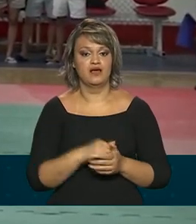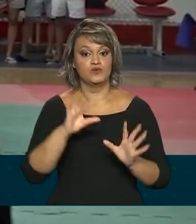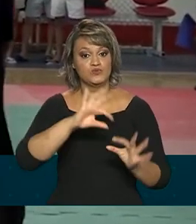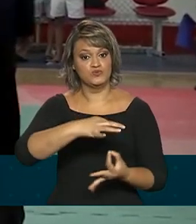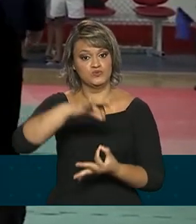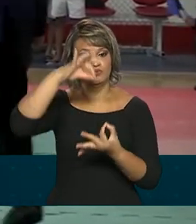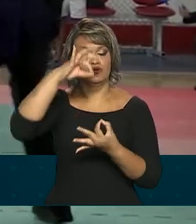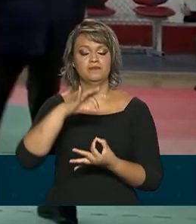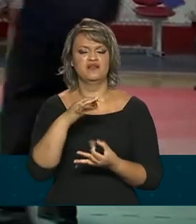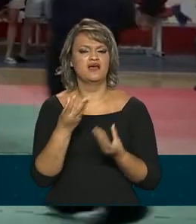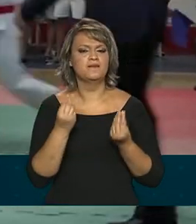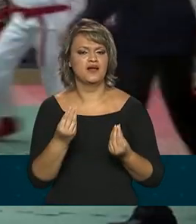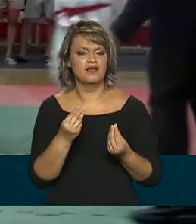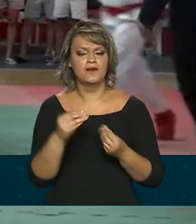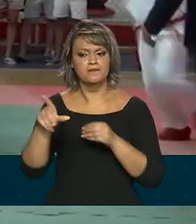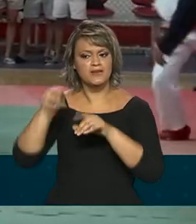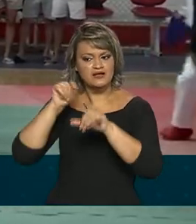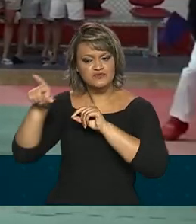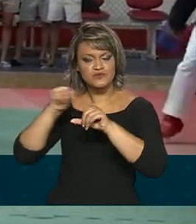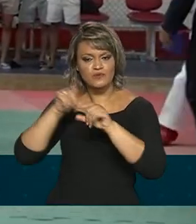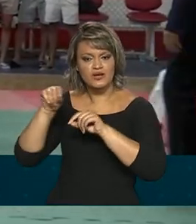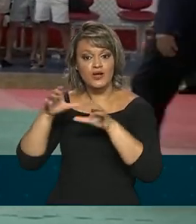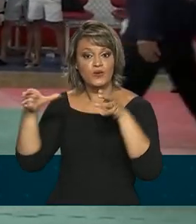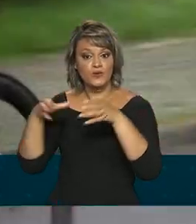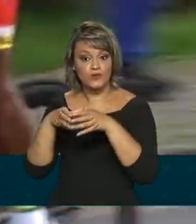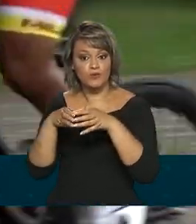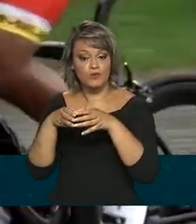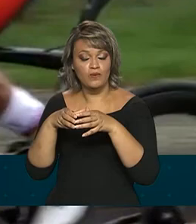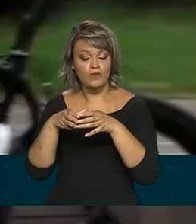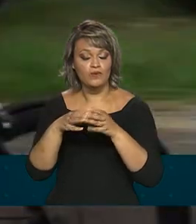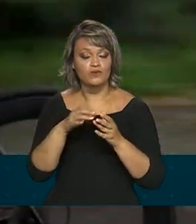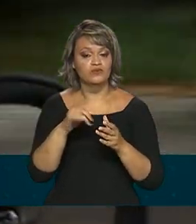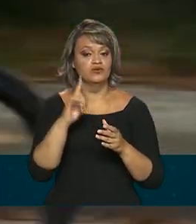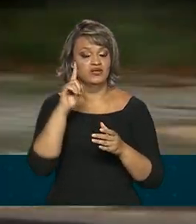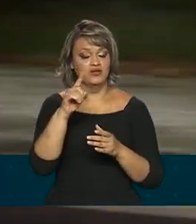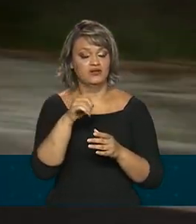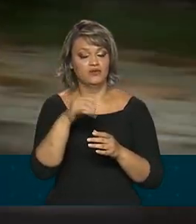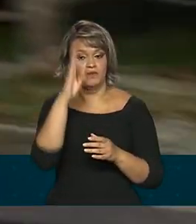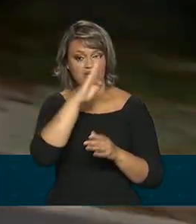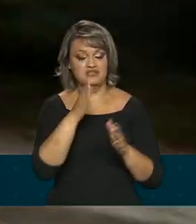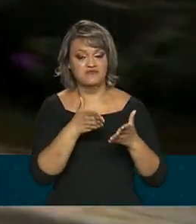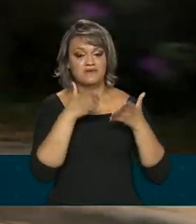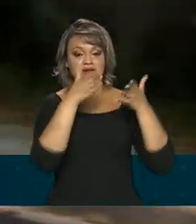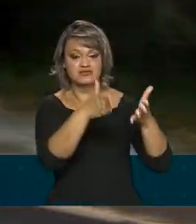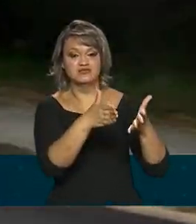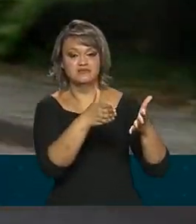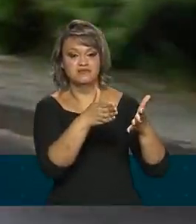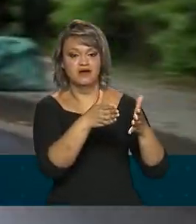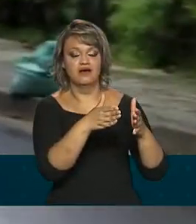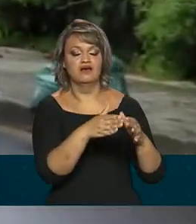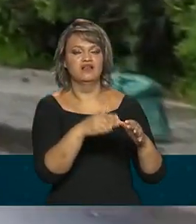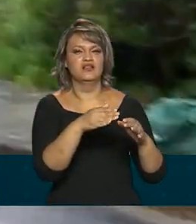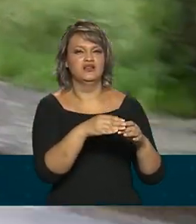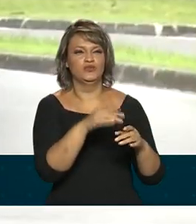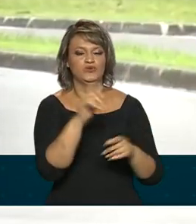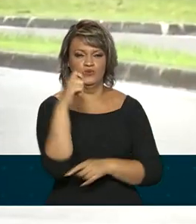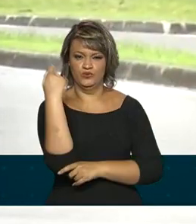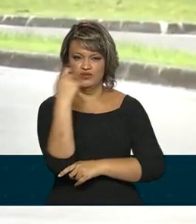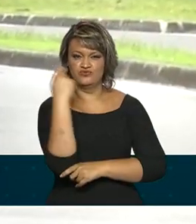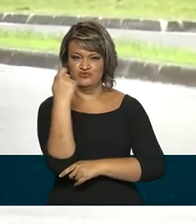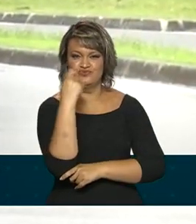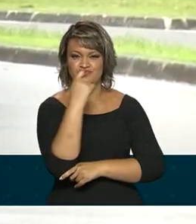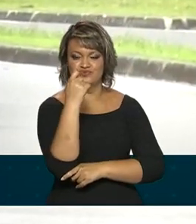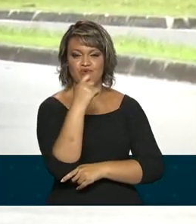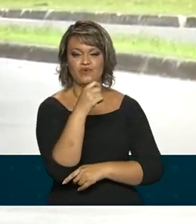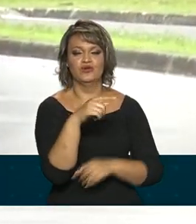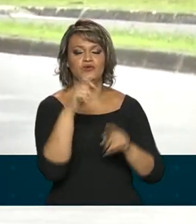Olimpíada serve como seletiva para montar as equipes que vão representar o Brasil na Defline Picks, em Caxias do Sul, Rio Grande do